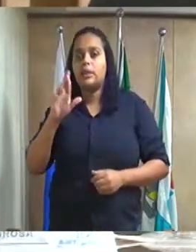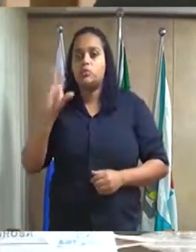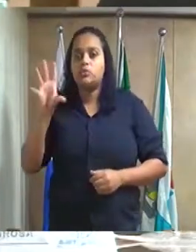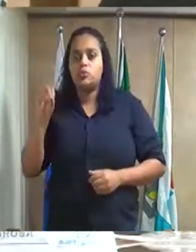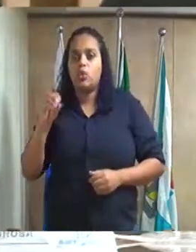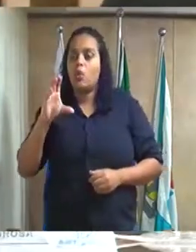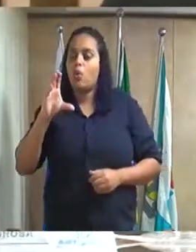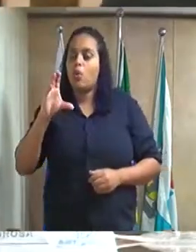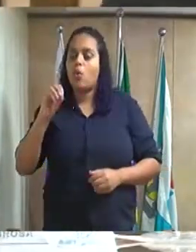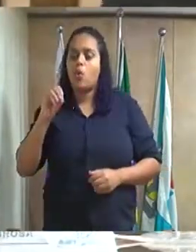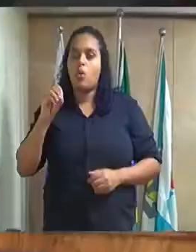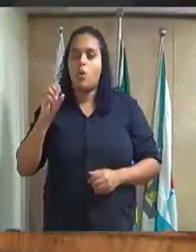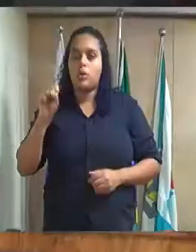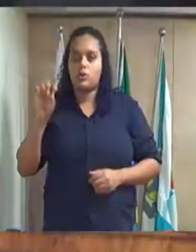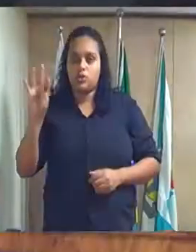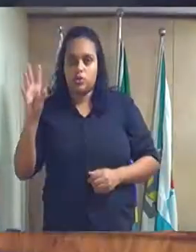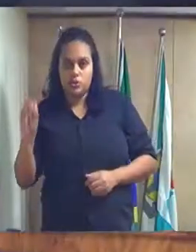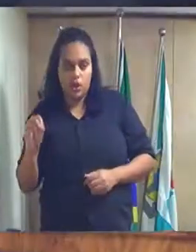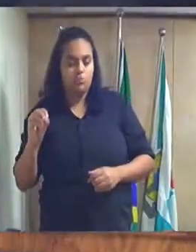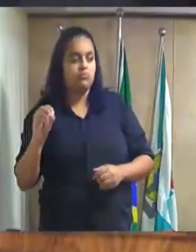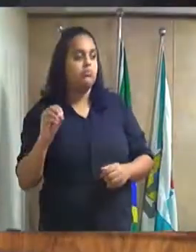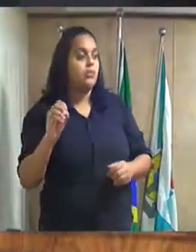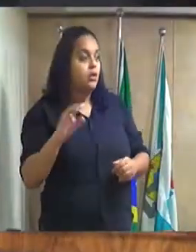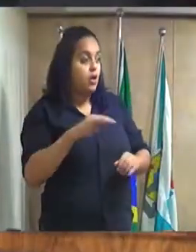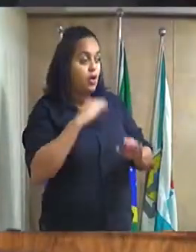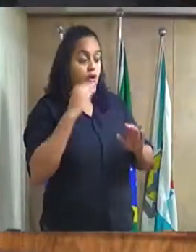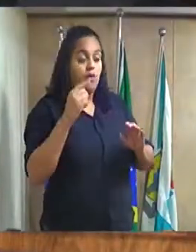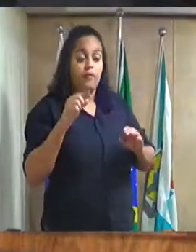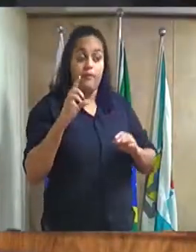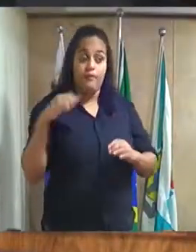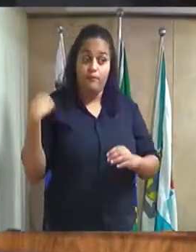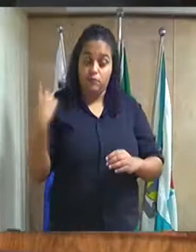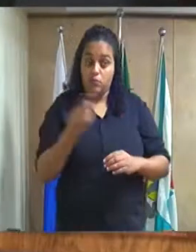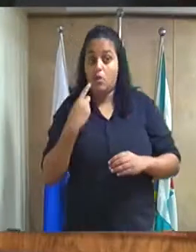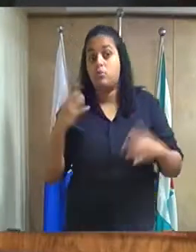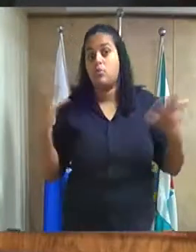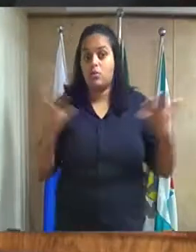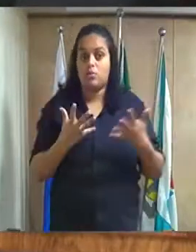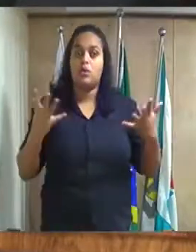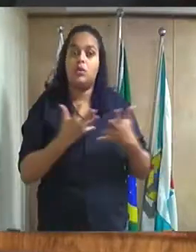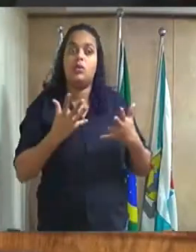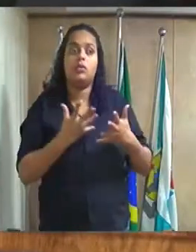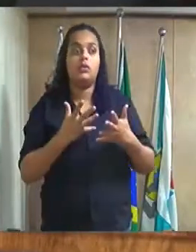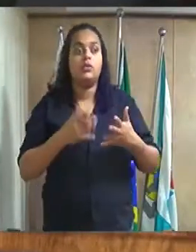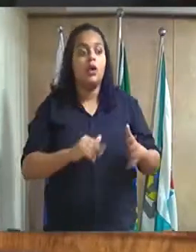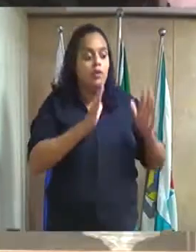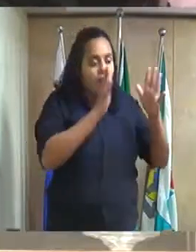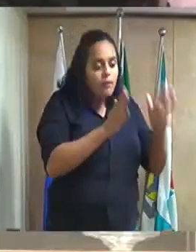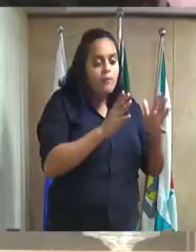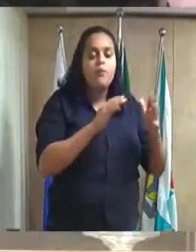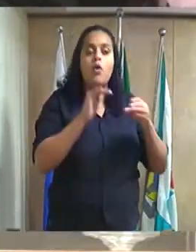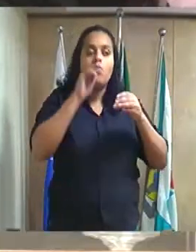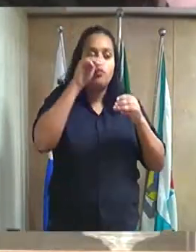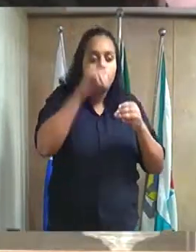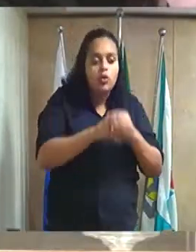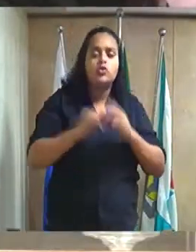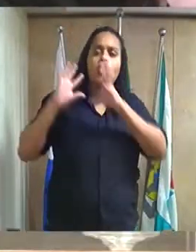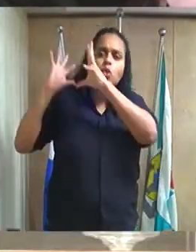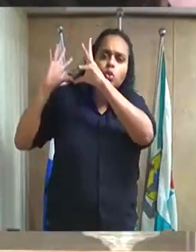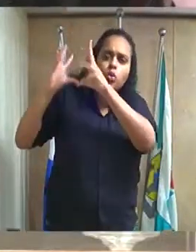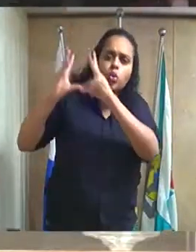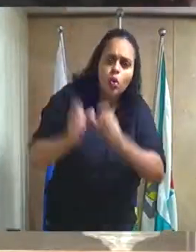nesse momento vamos vamos colocar em votação todas as